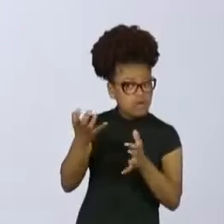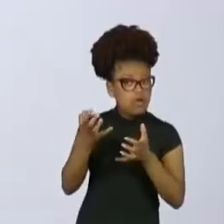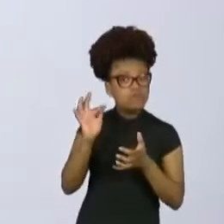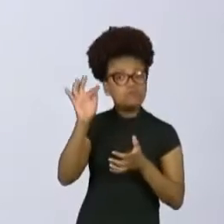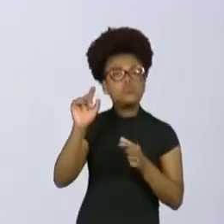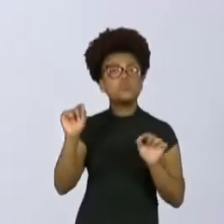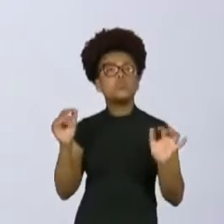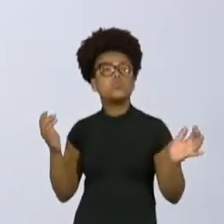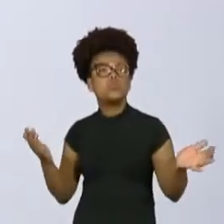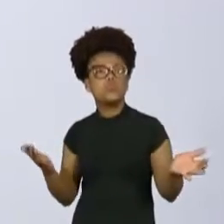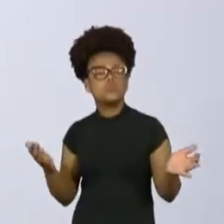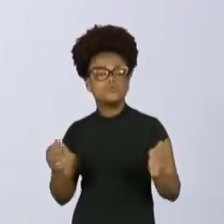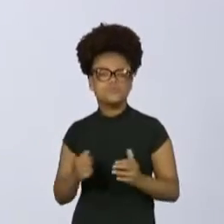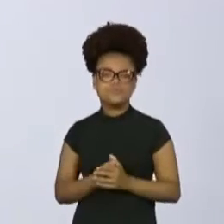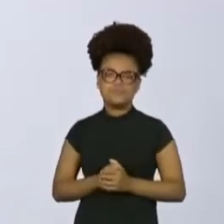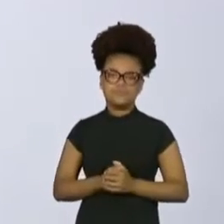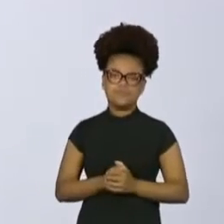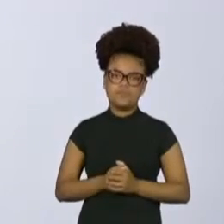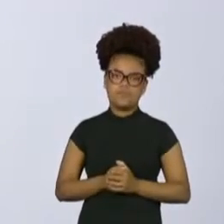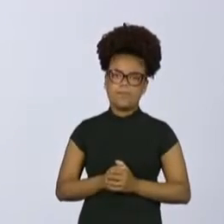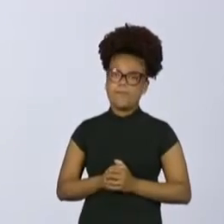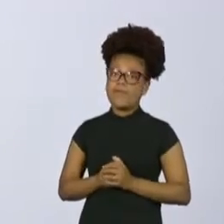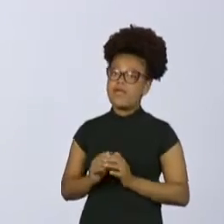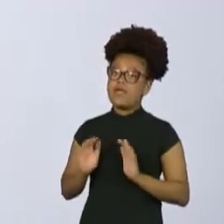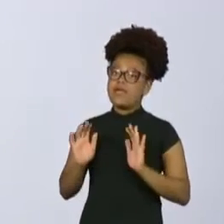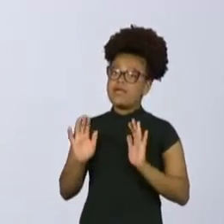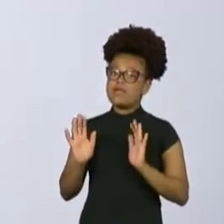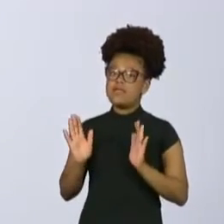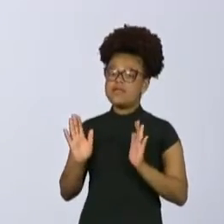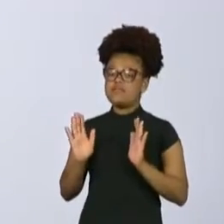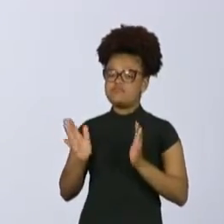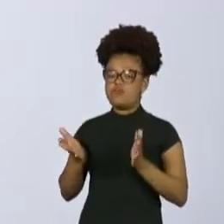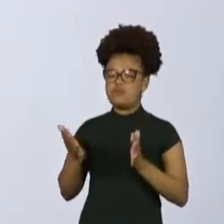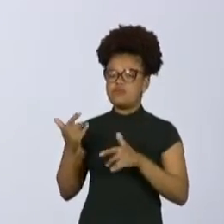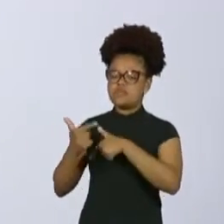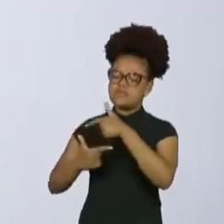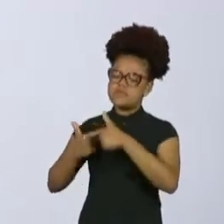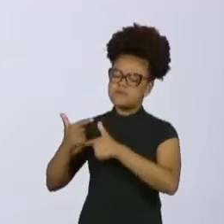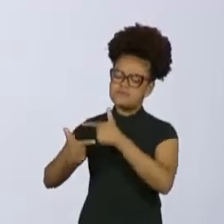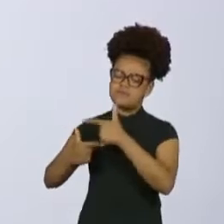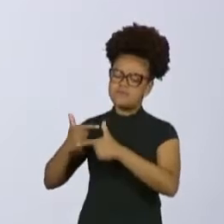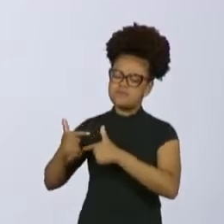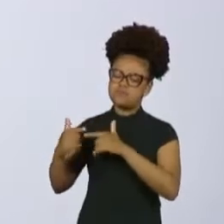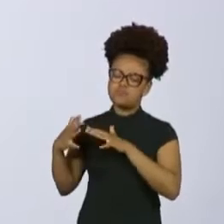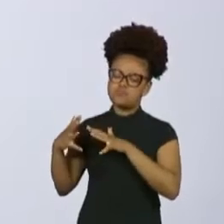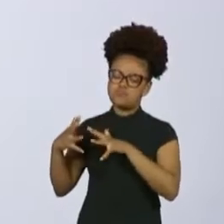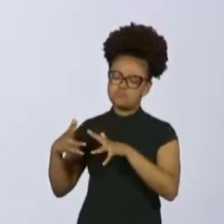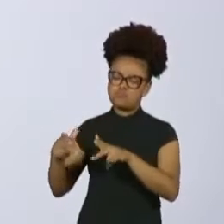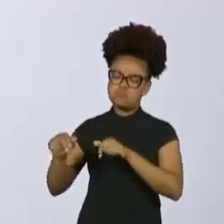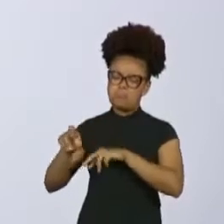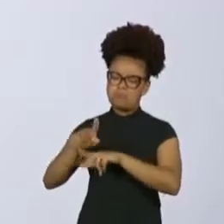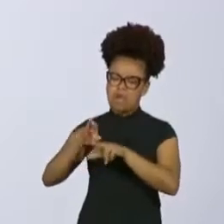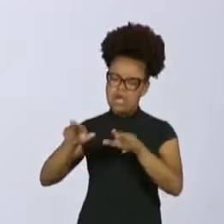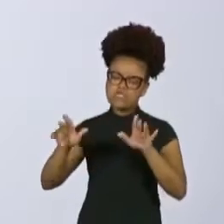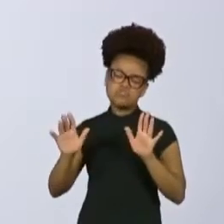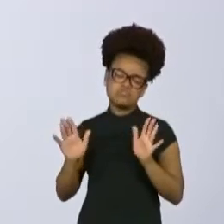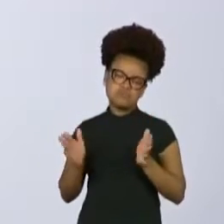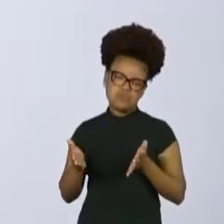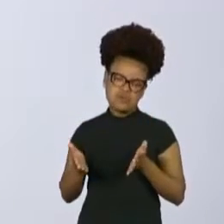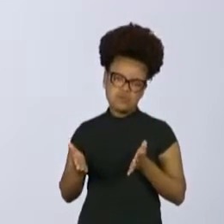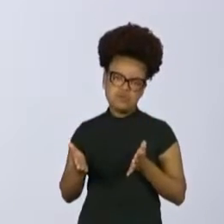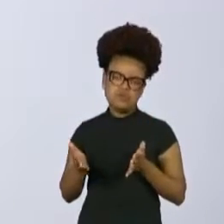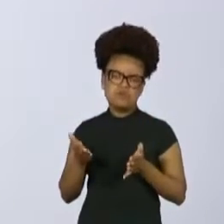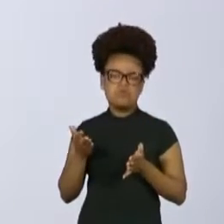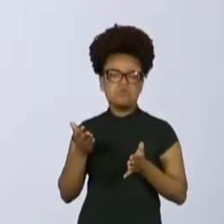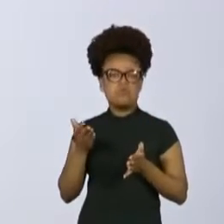Olha, pois é, eu já fiz de um tudo, né? Mas, ah, outro dia eu estava me lembrando que um grupo me pediu para